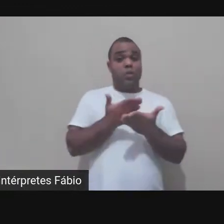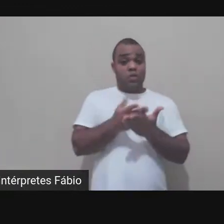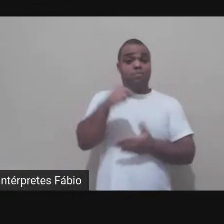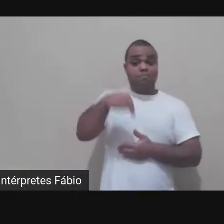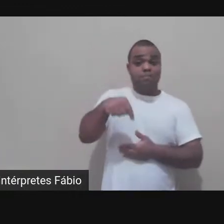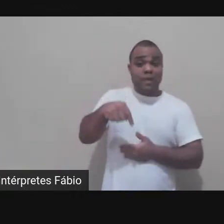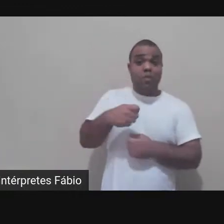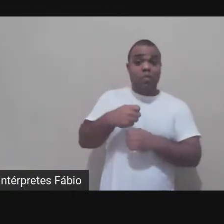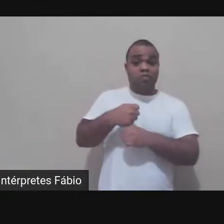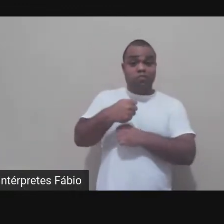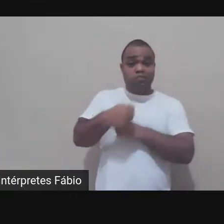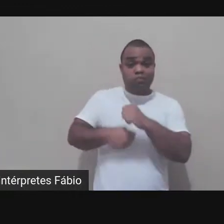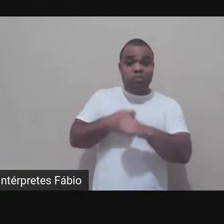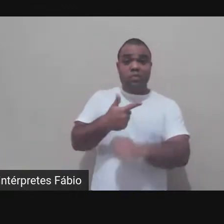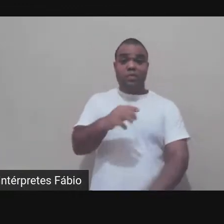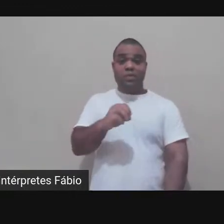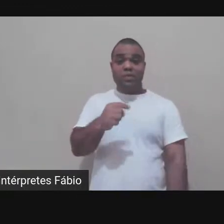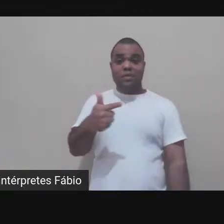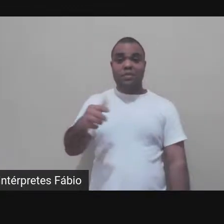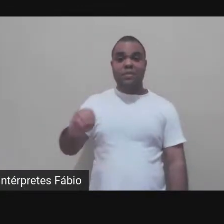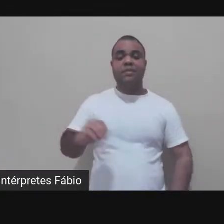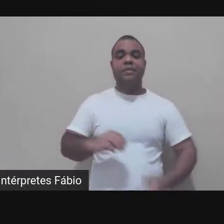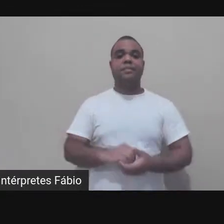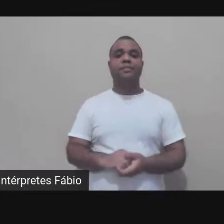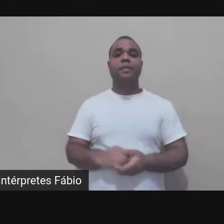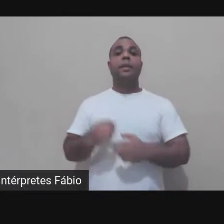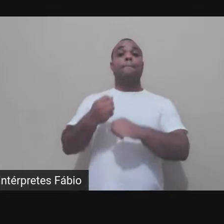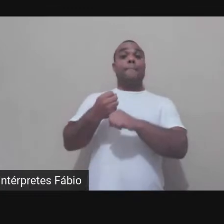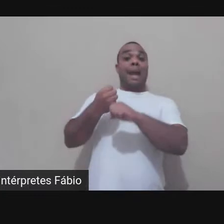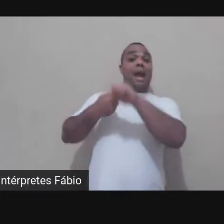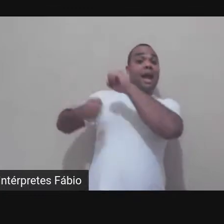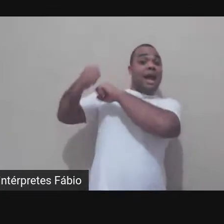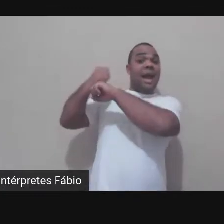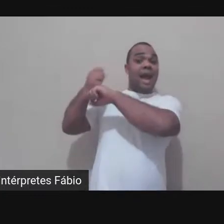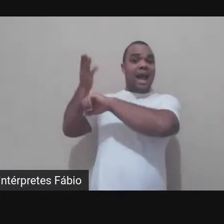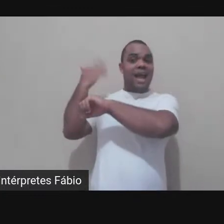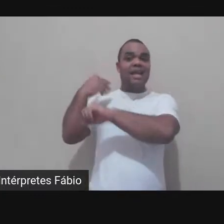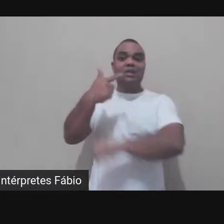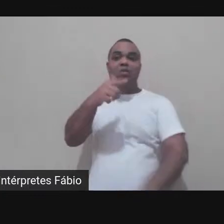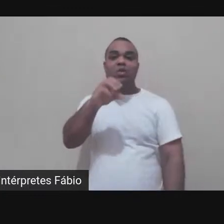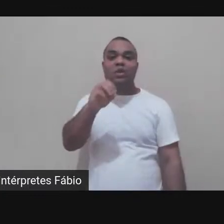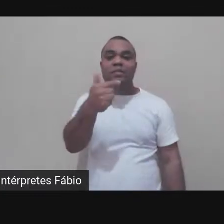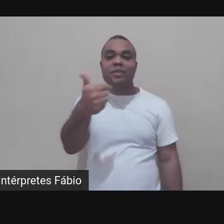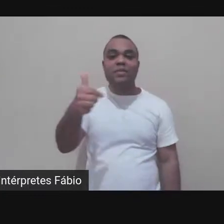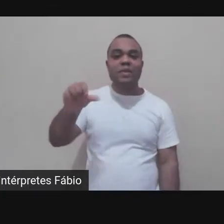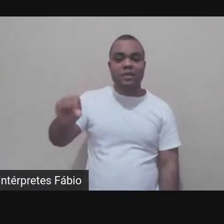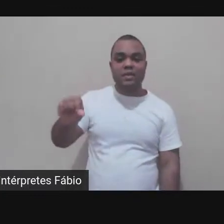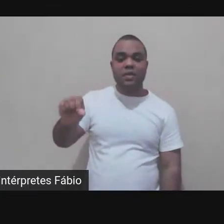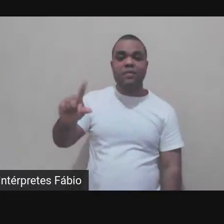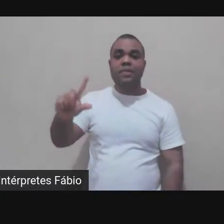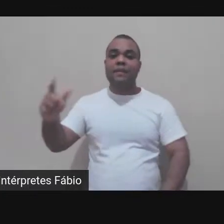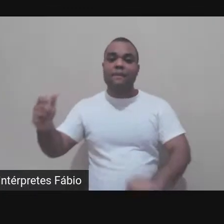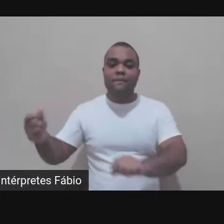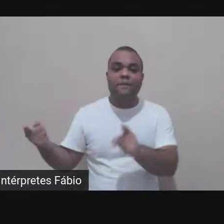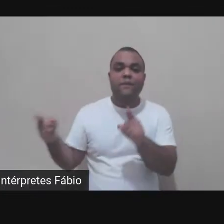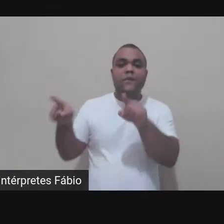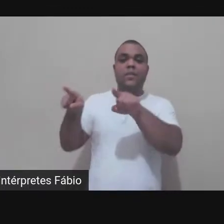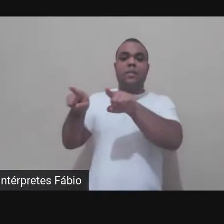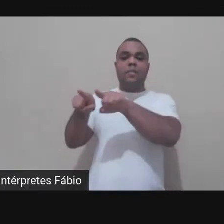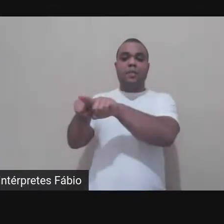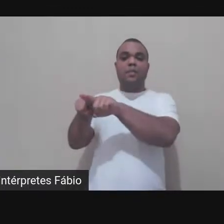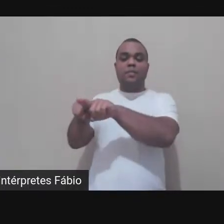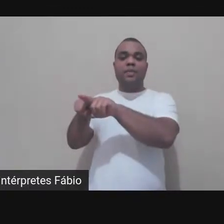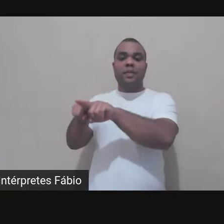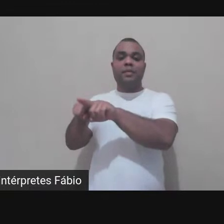o Mimimimídias ele começou a fazer parte do selo Science Vlogs Brasil que é um selo